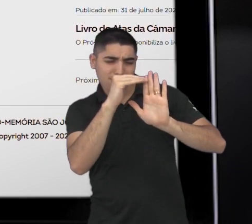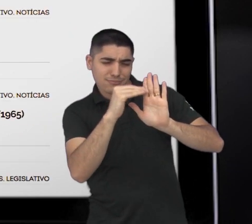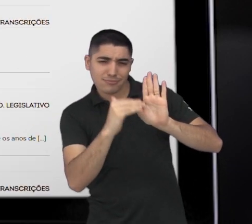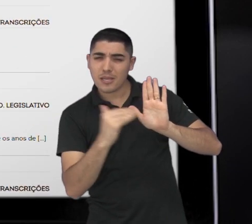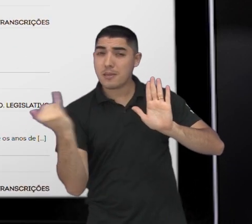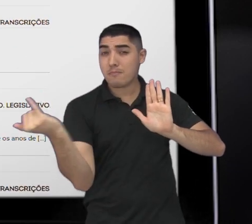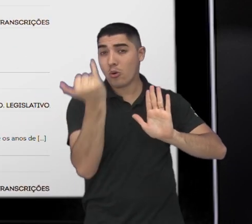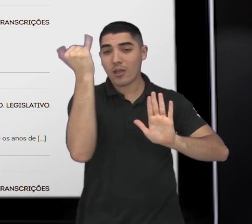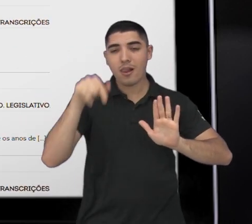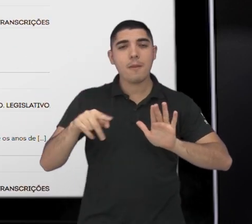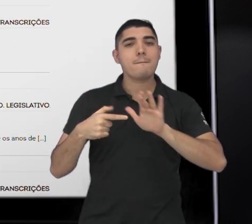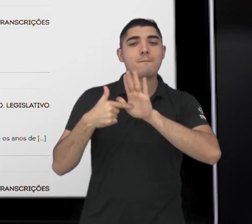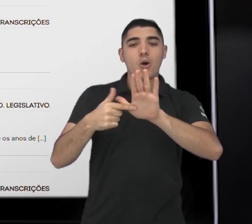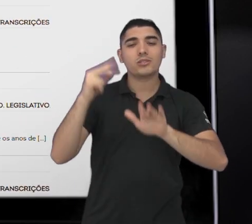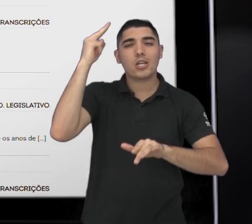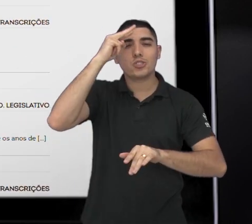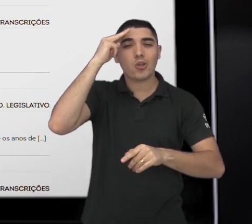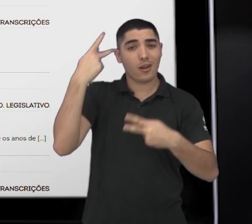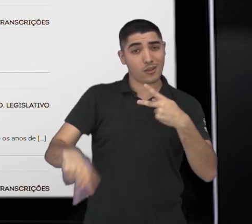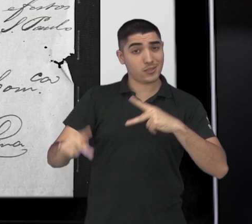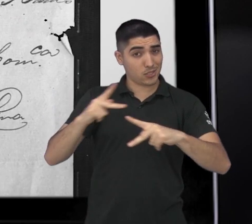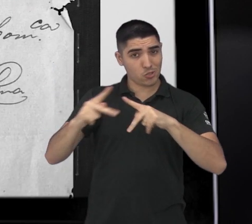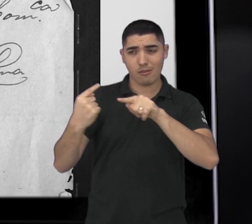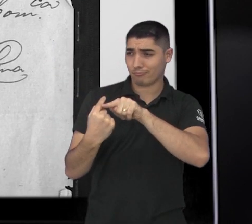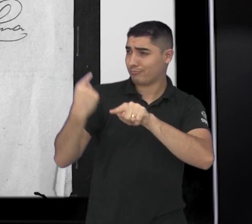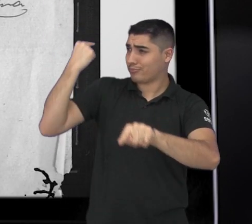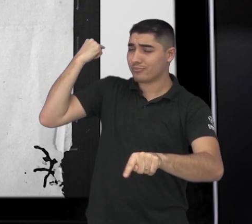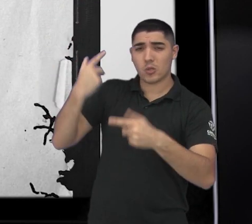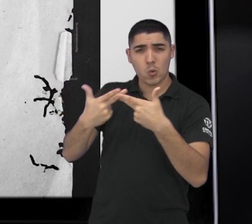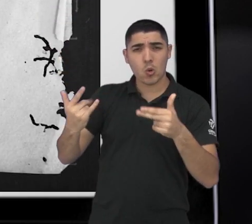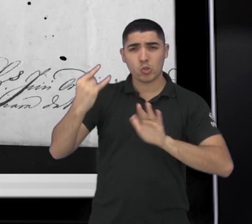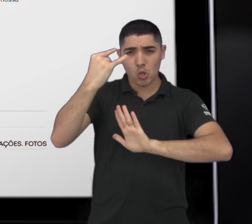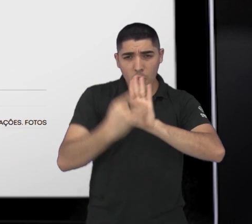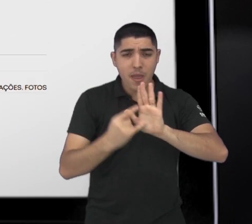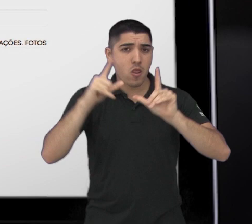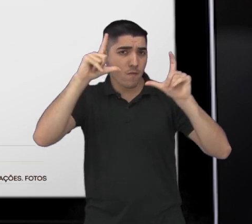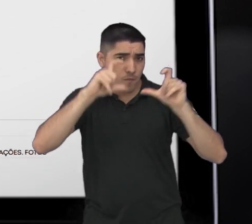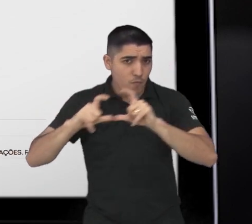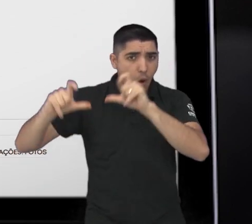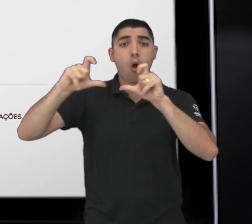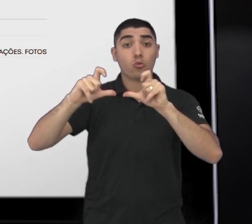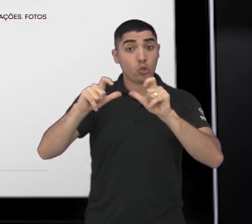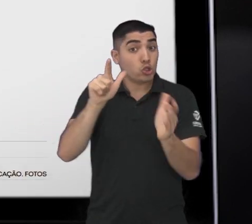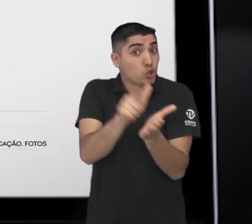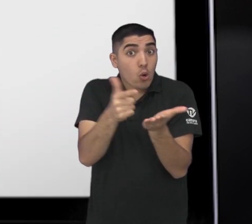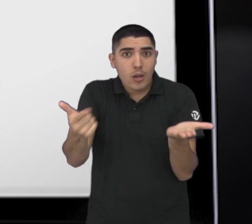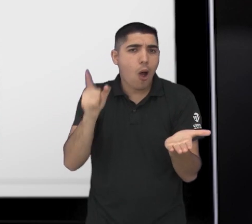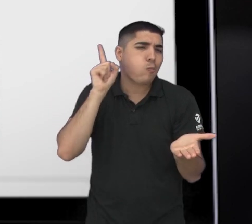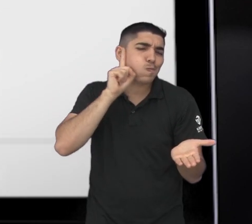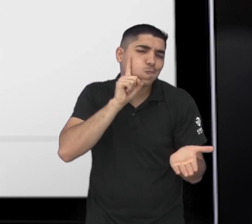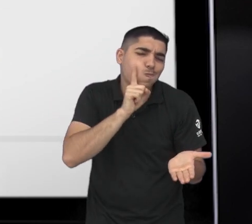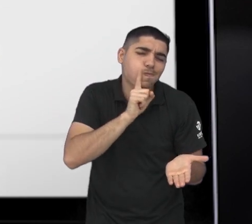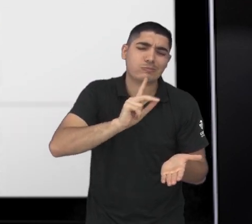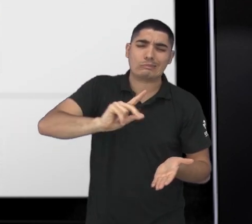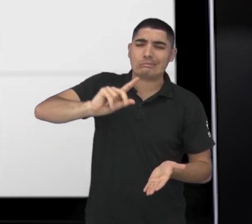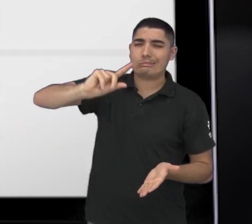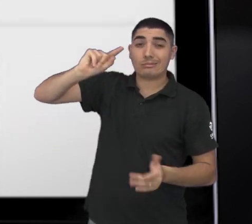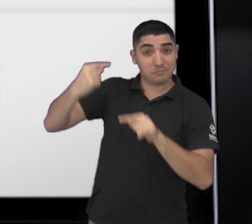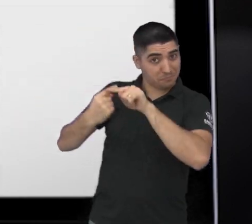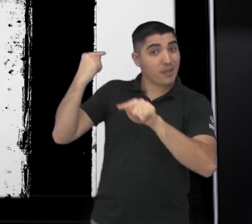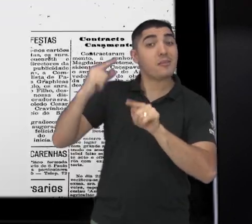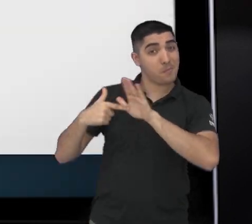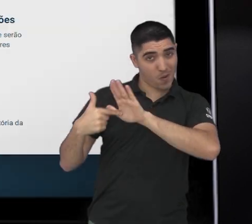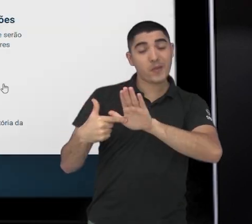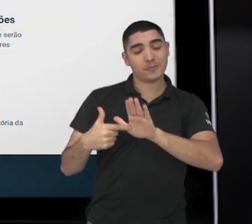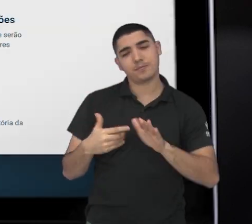de temas importantes sobre a história de São José, reunindo documentos, fotos e até edições antigas de jornais